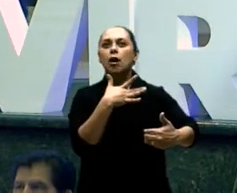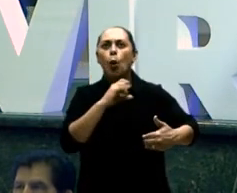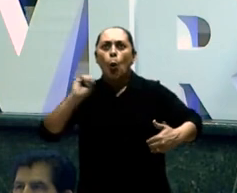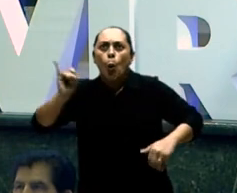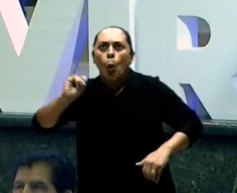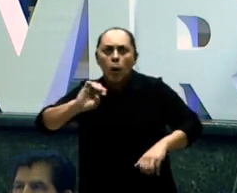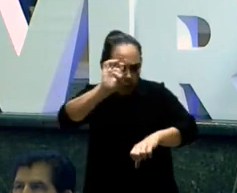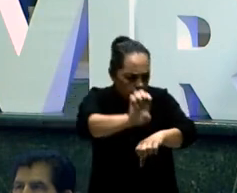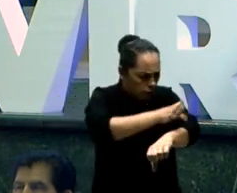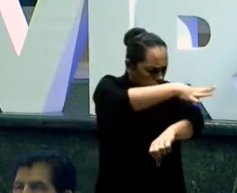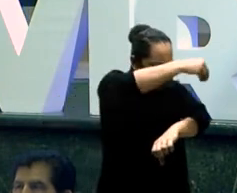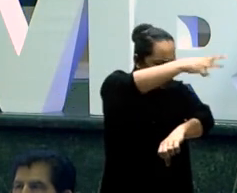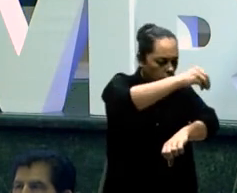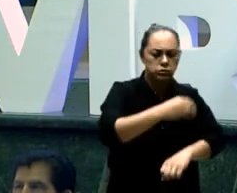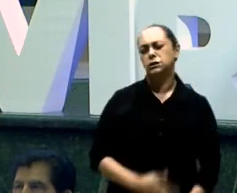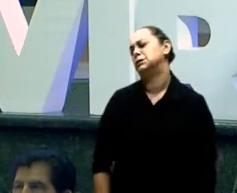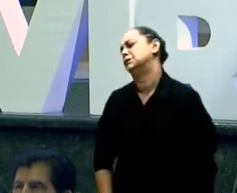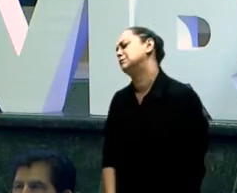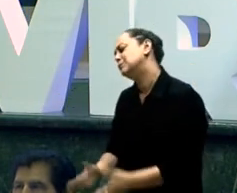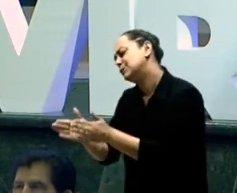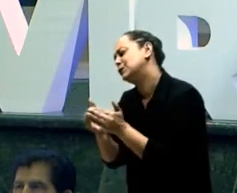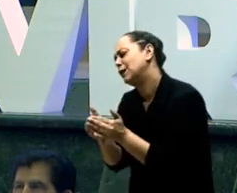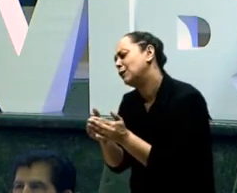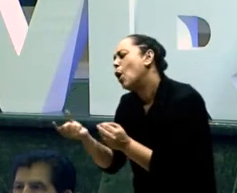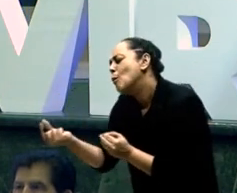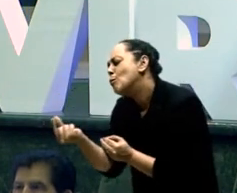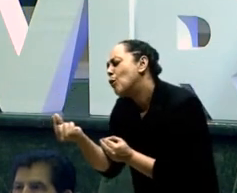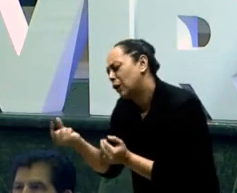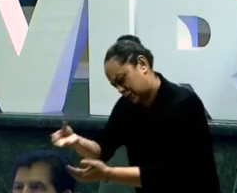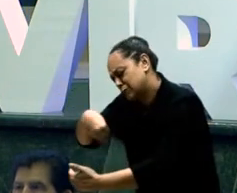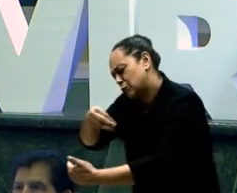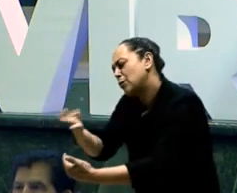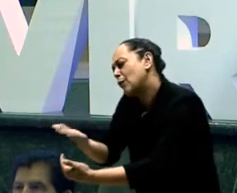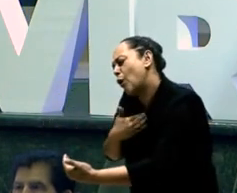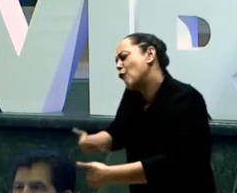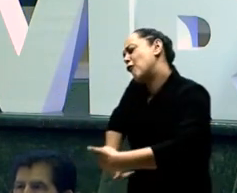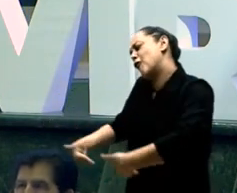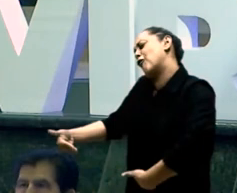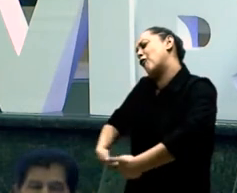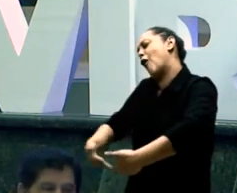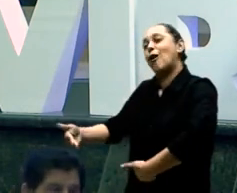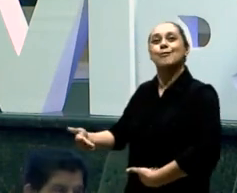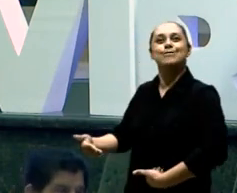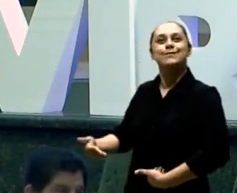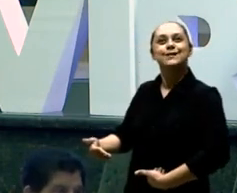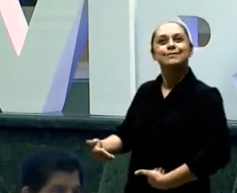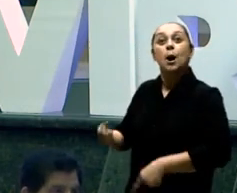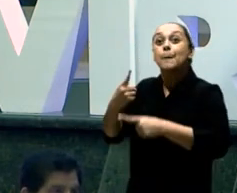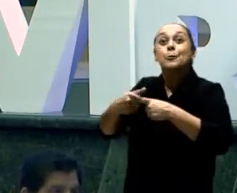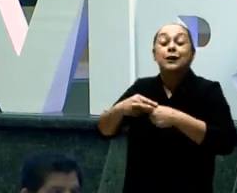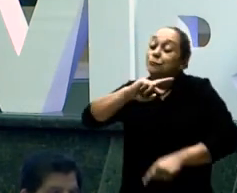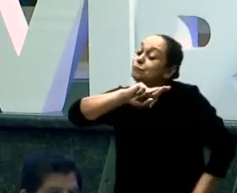Porque todo caçador Um dia sente fome Você Ah mas é Se eu fosse caçador Não Todo